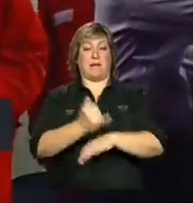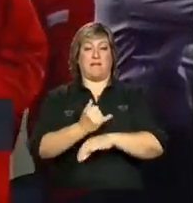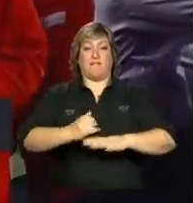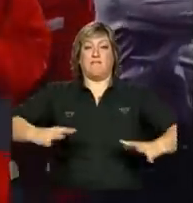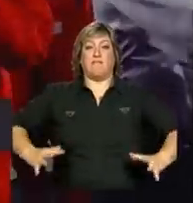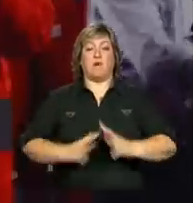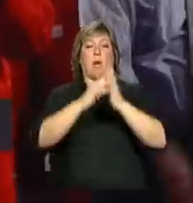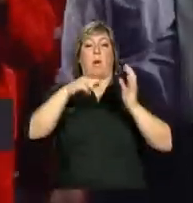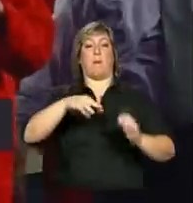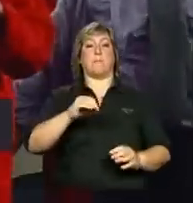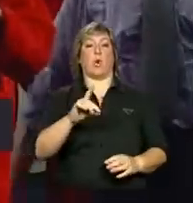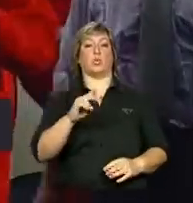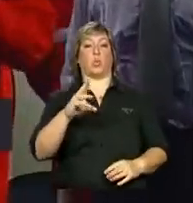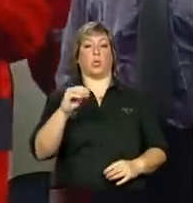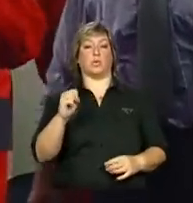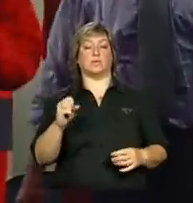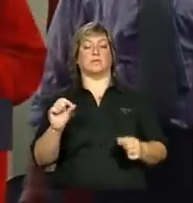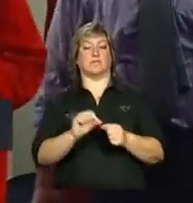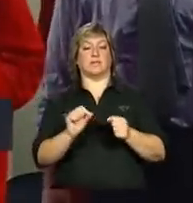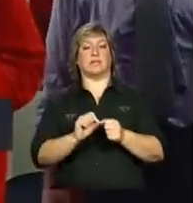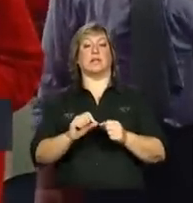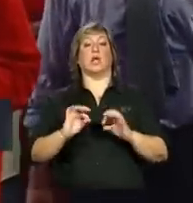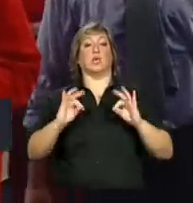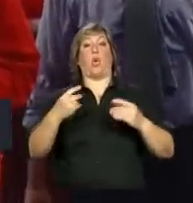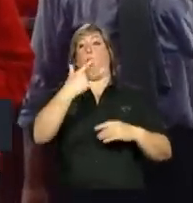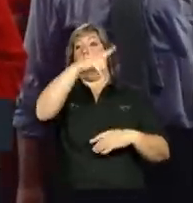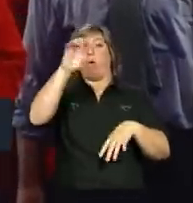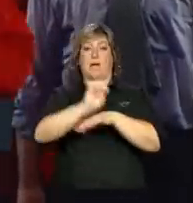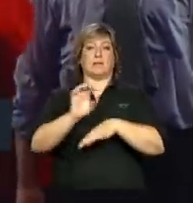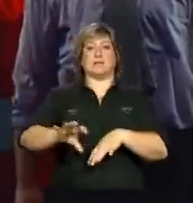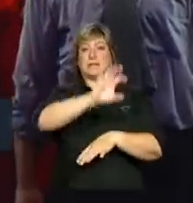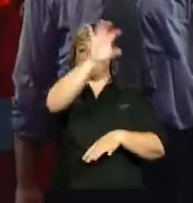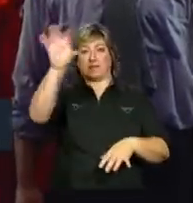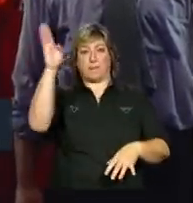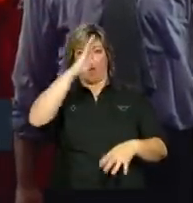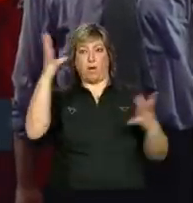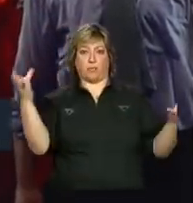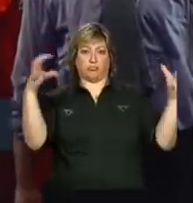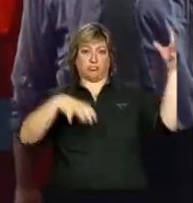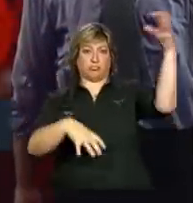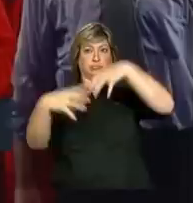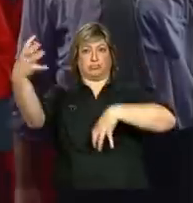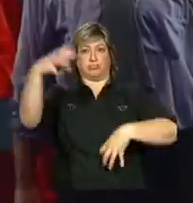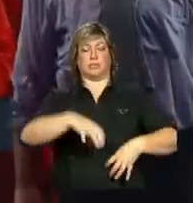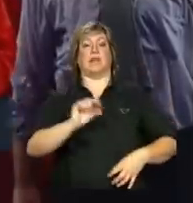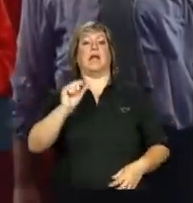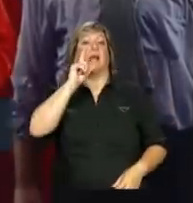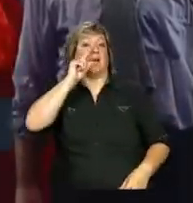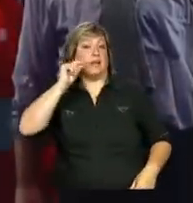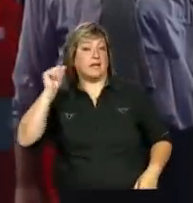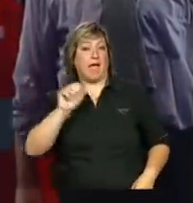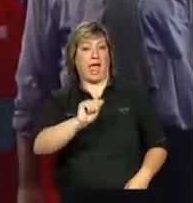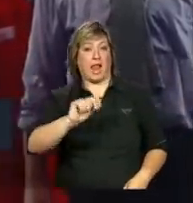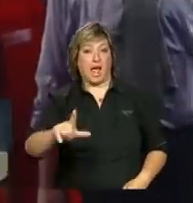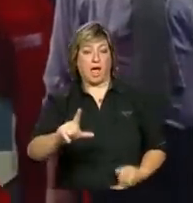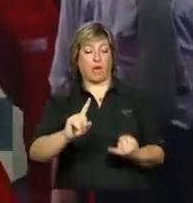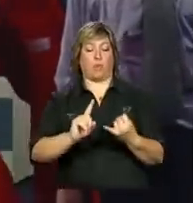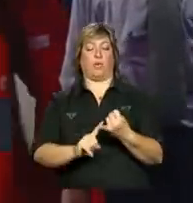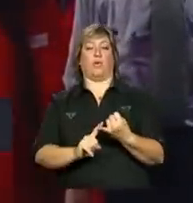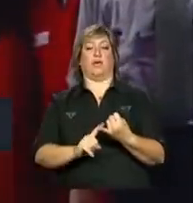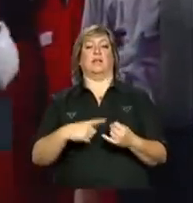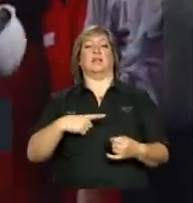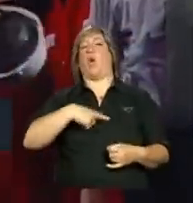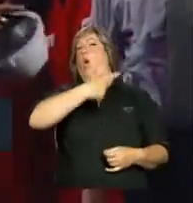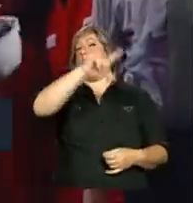módulos Eles vêm de outros estados do Brasil, vêm de Alagoas, vêm de vários